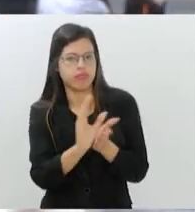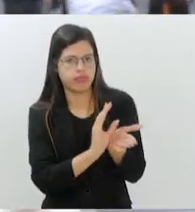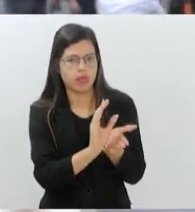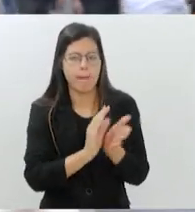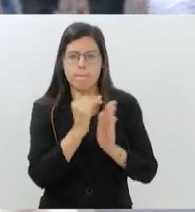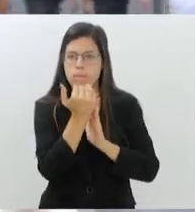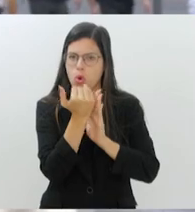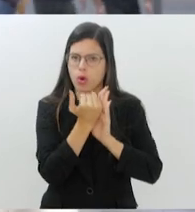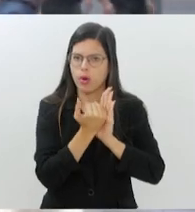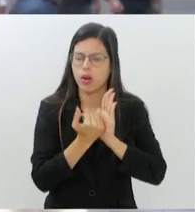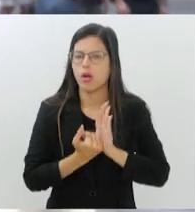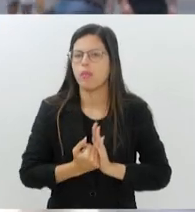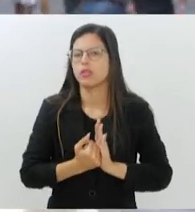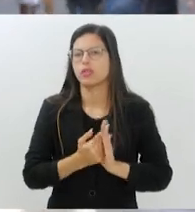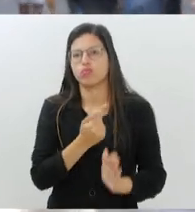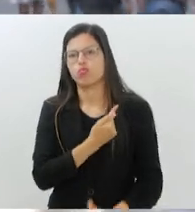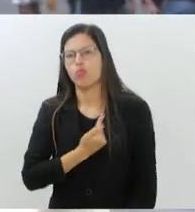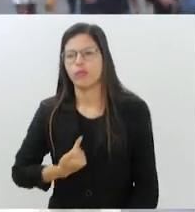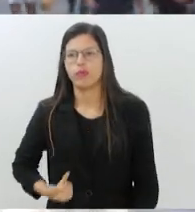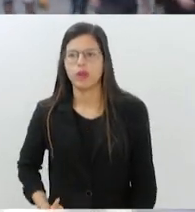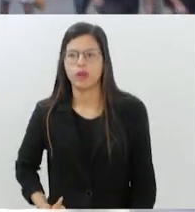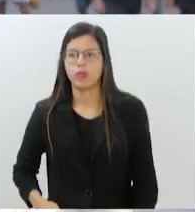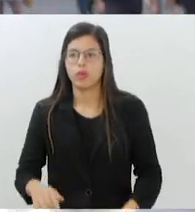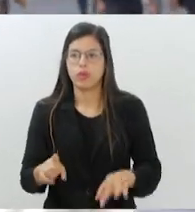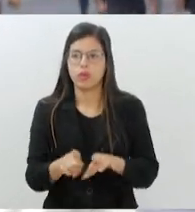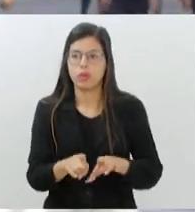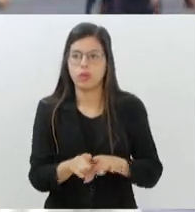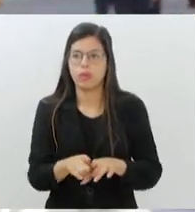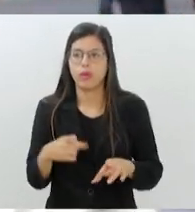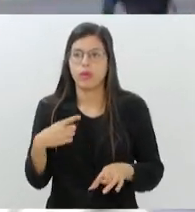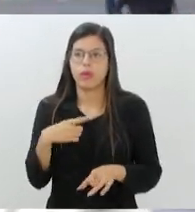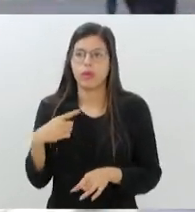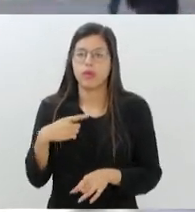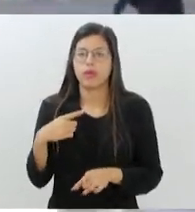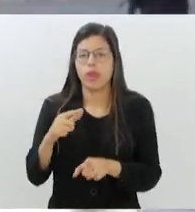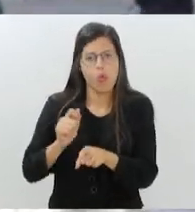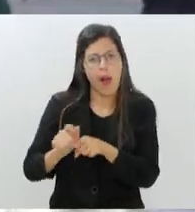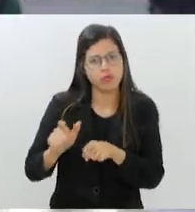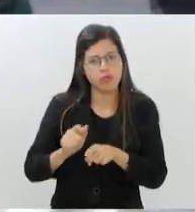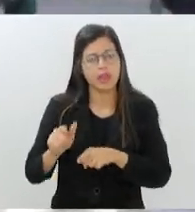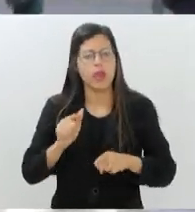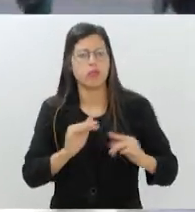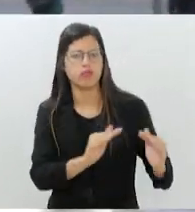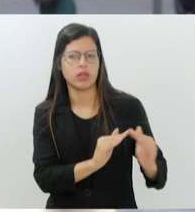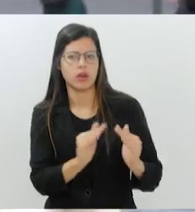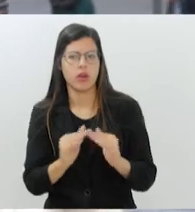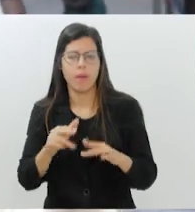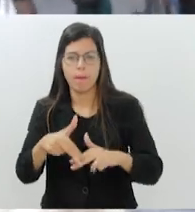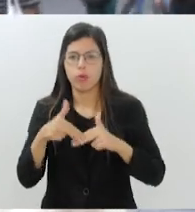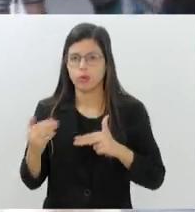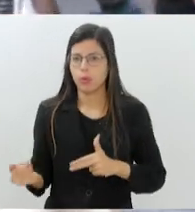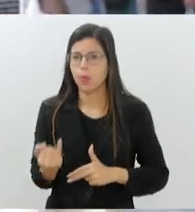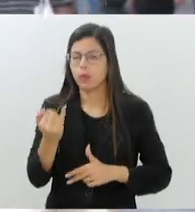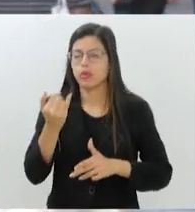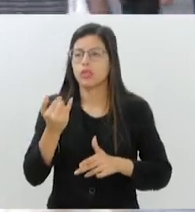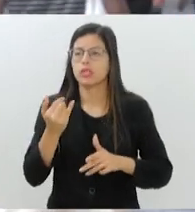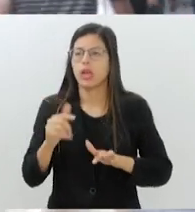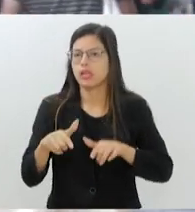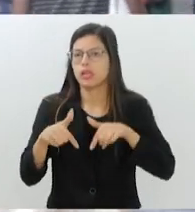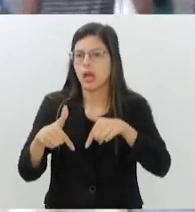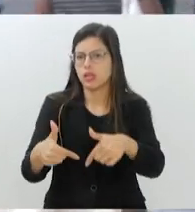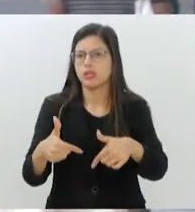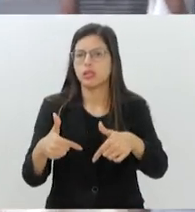de governo, e também ela recebe a renda dos imóveis. Daí essa importante ação nossa, no sentido de